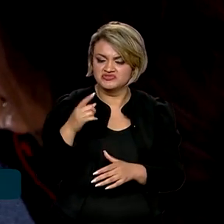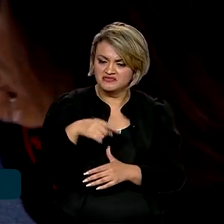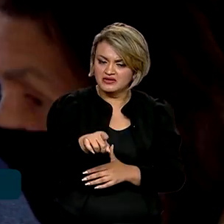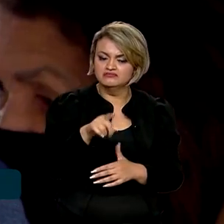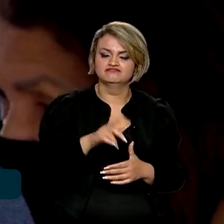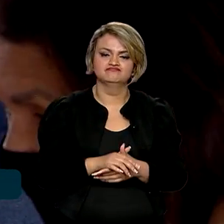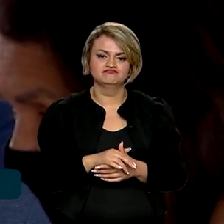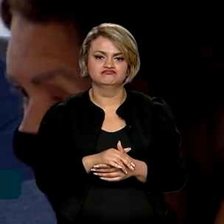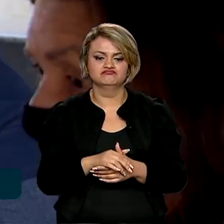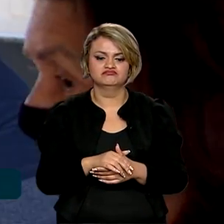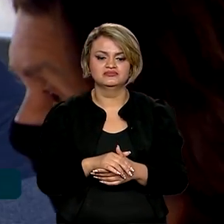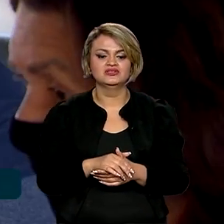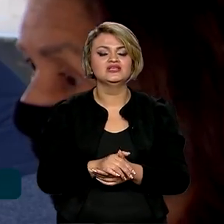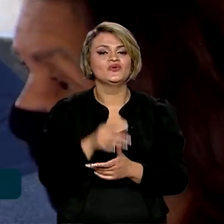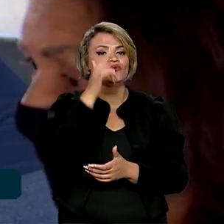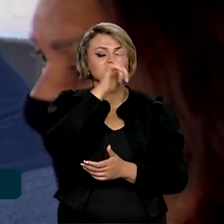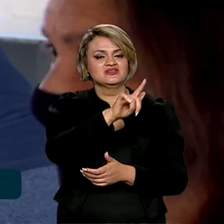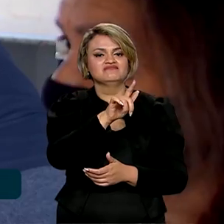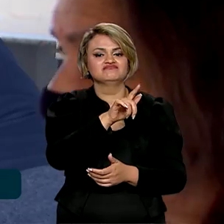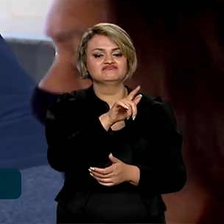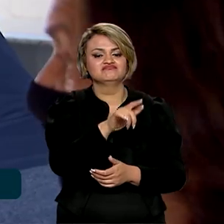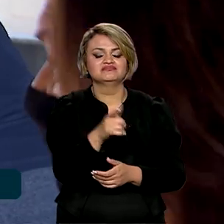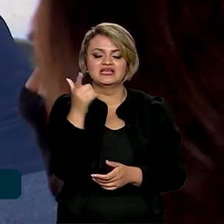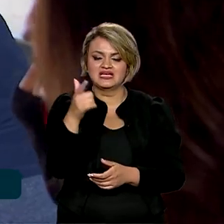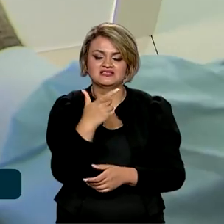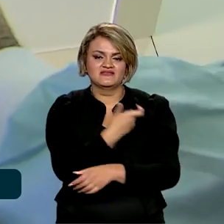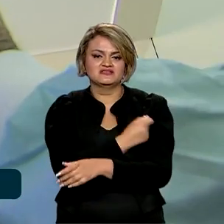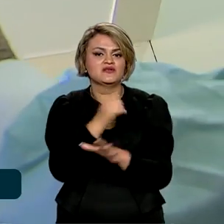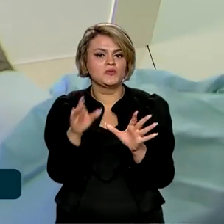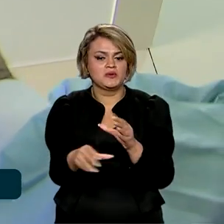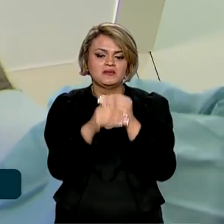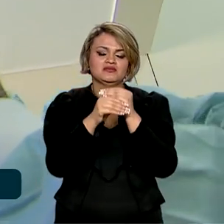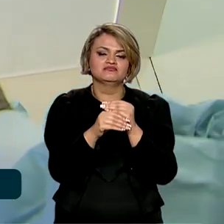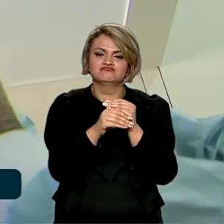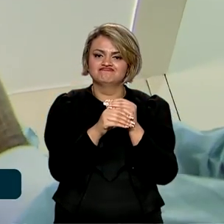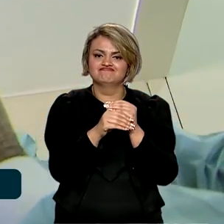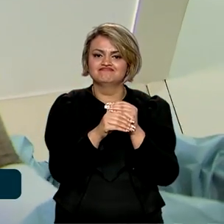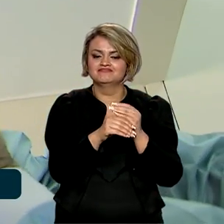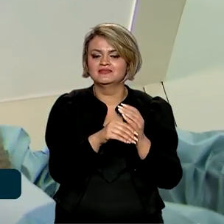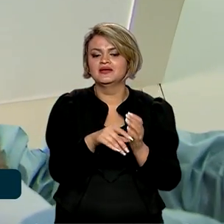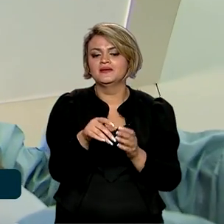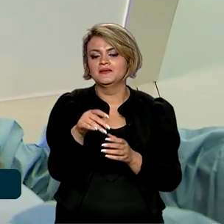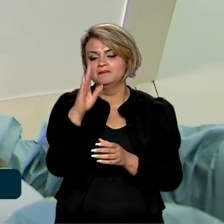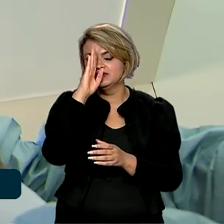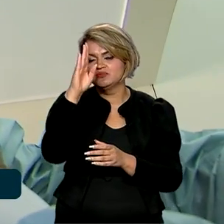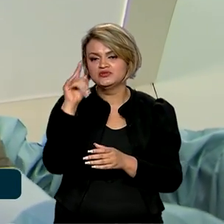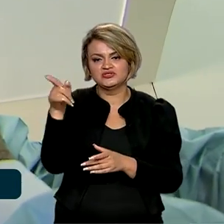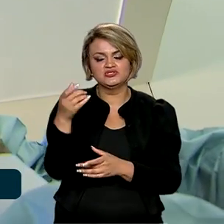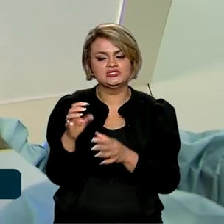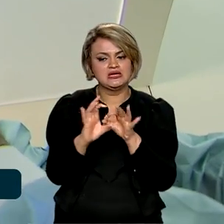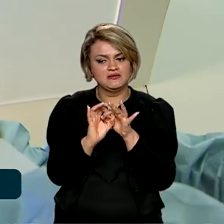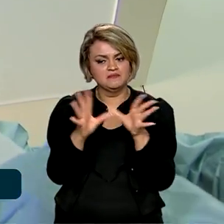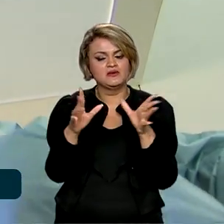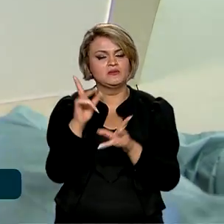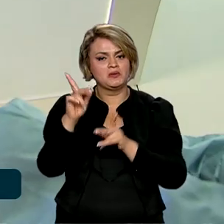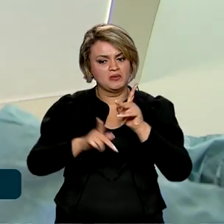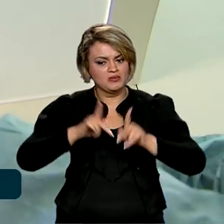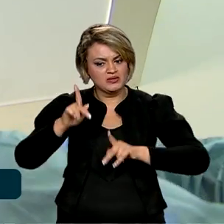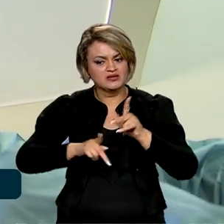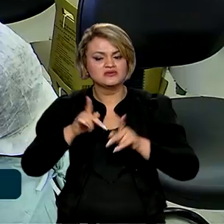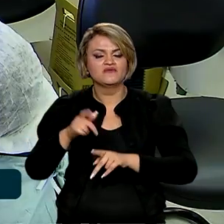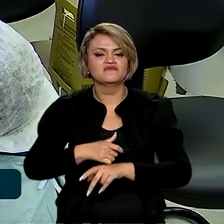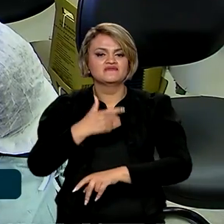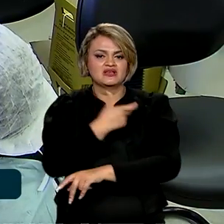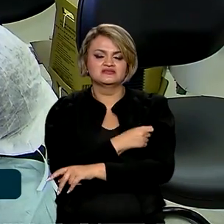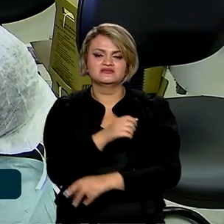da sua casa e receber essa dose adicional, preferencialmente o que nós colocamos à disposição da população, as